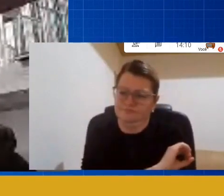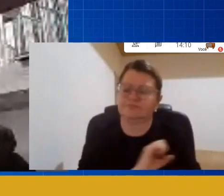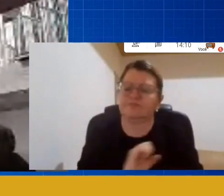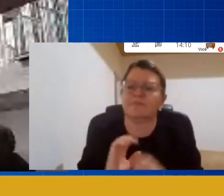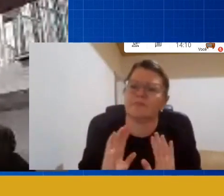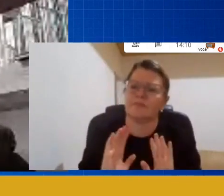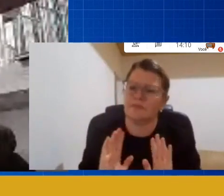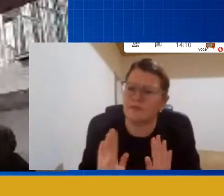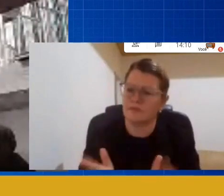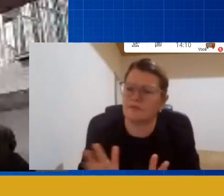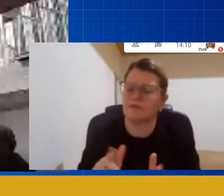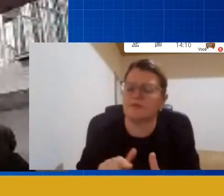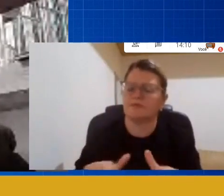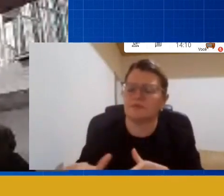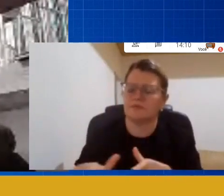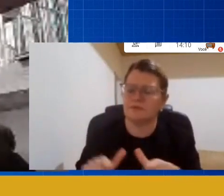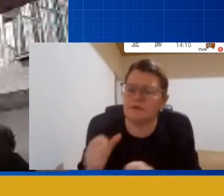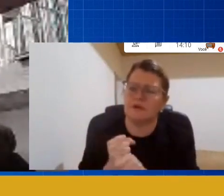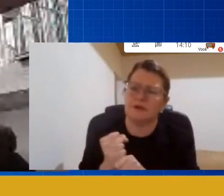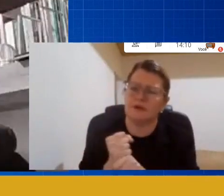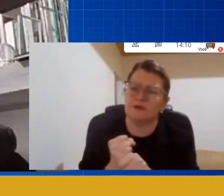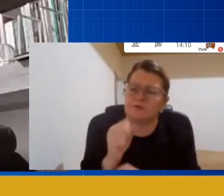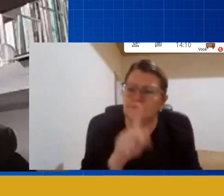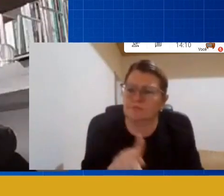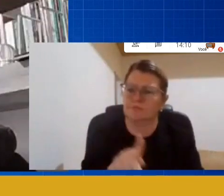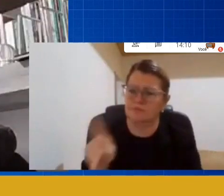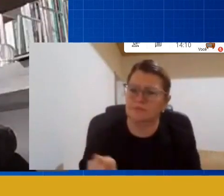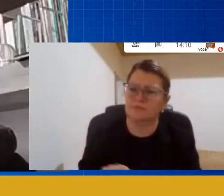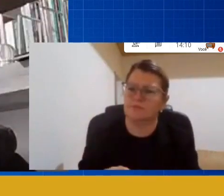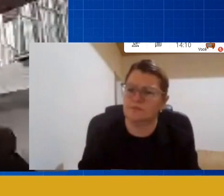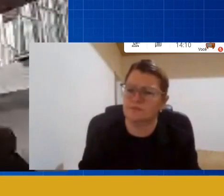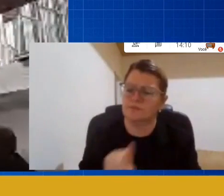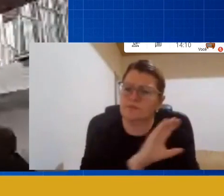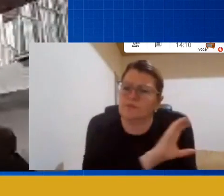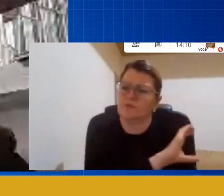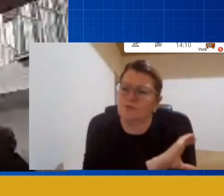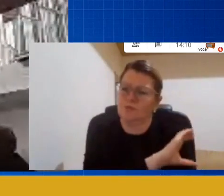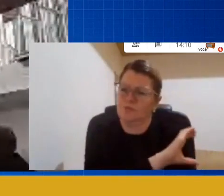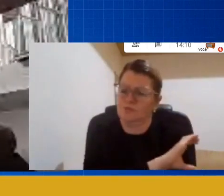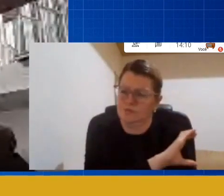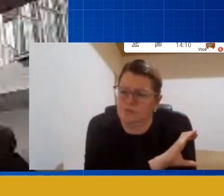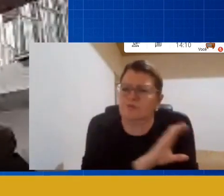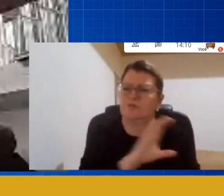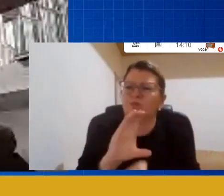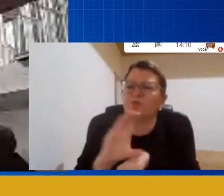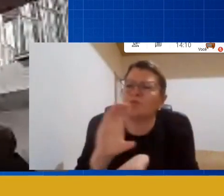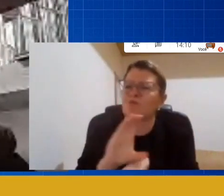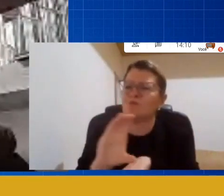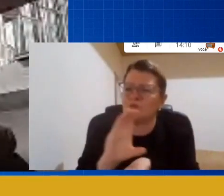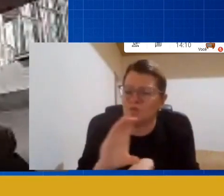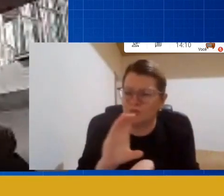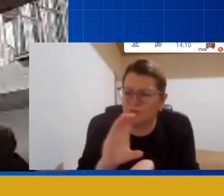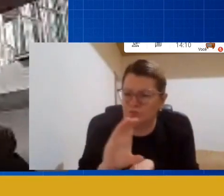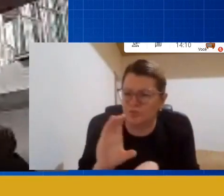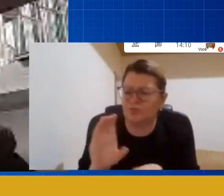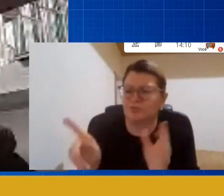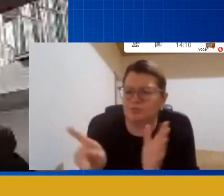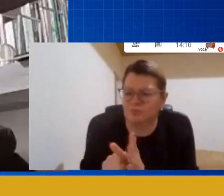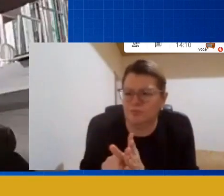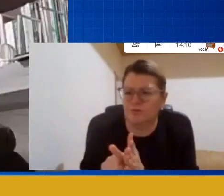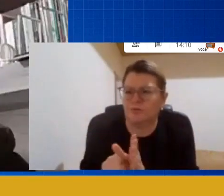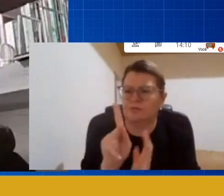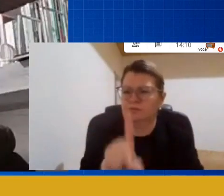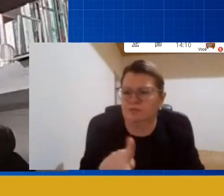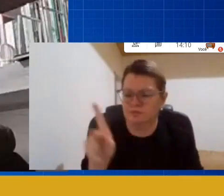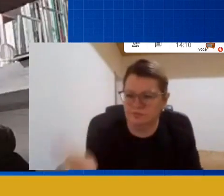professor durante muitos anos, coordenador de curso magistério, fui secretário de educação aqui no meu município,